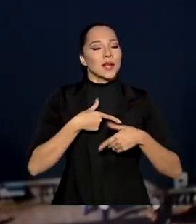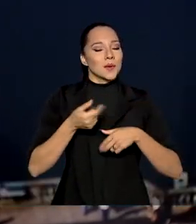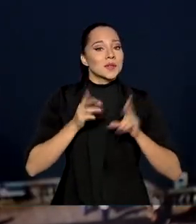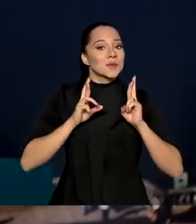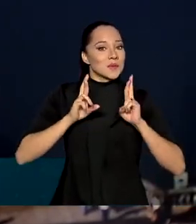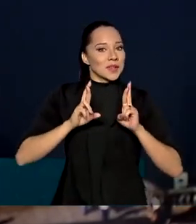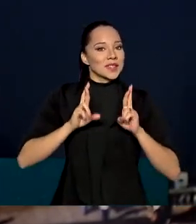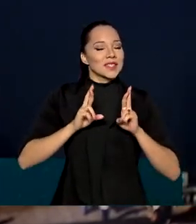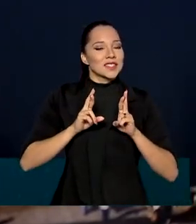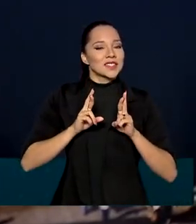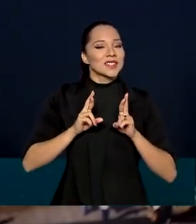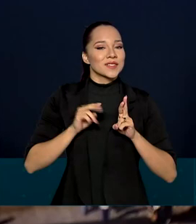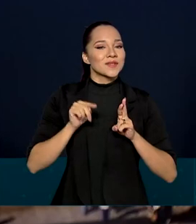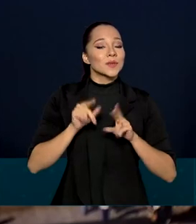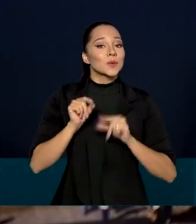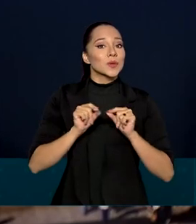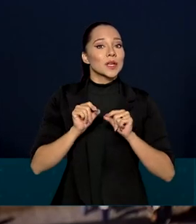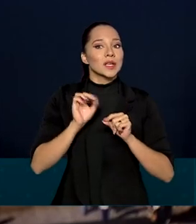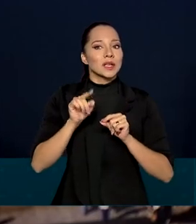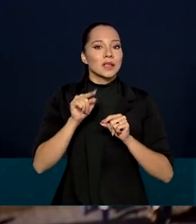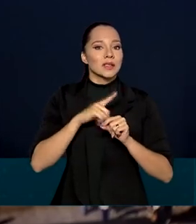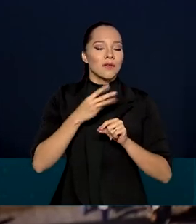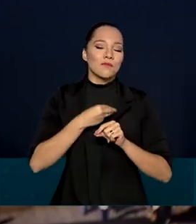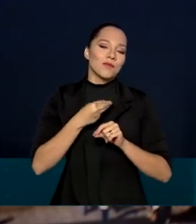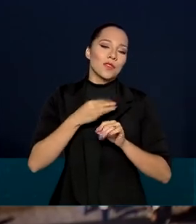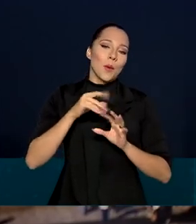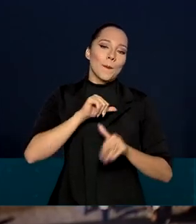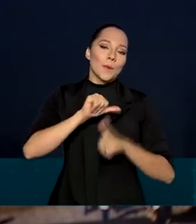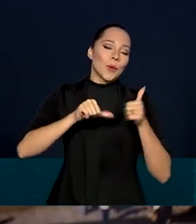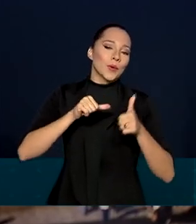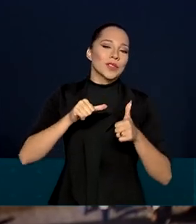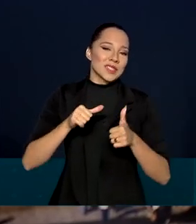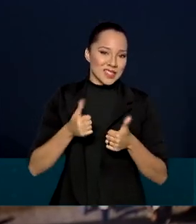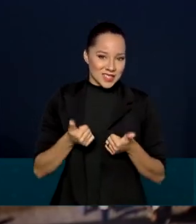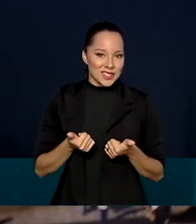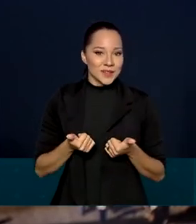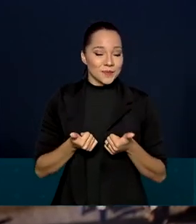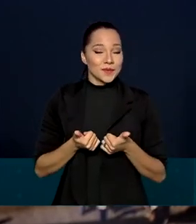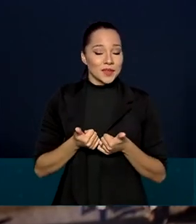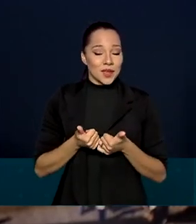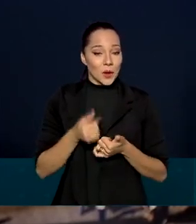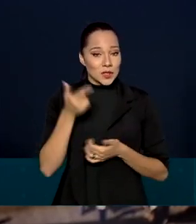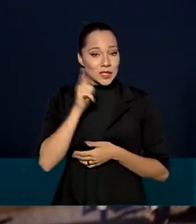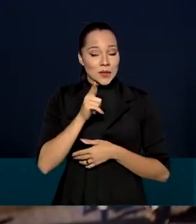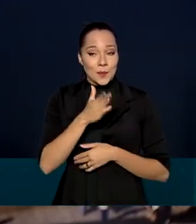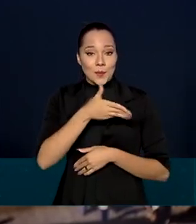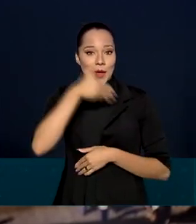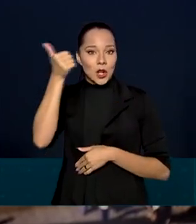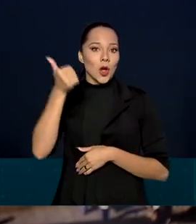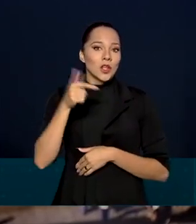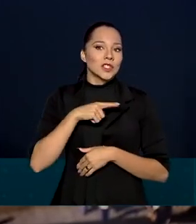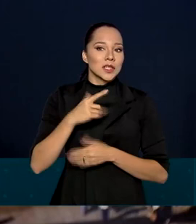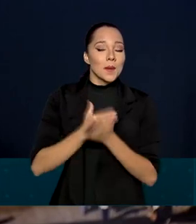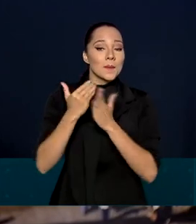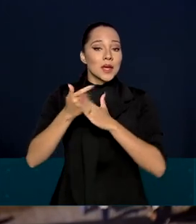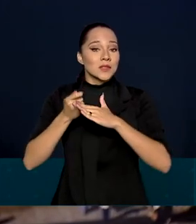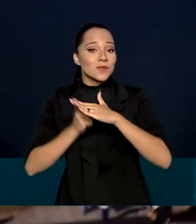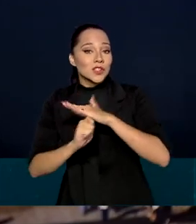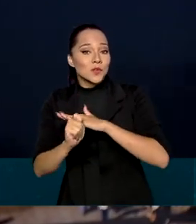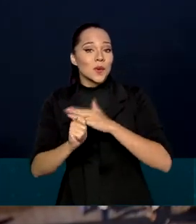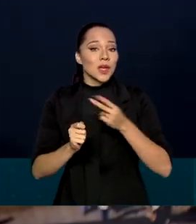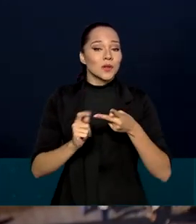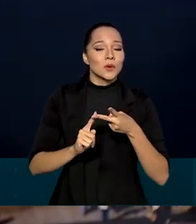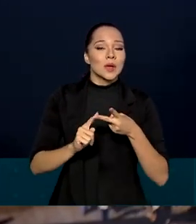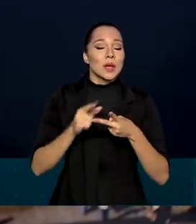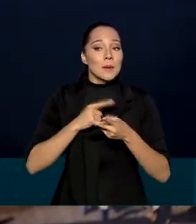uma esperança de que algo na sua vida mude rapidamente para melhor, no sentido de ter investimento, ter